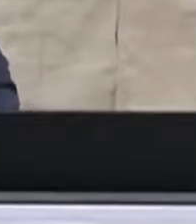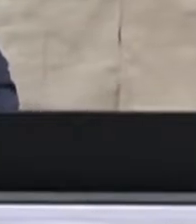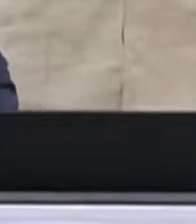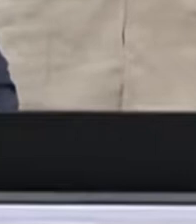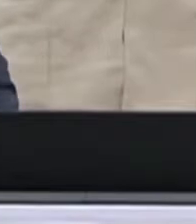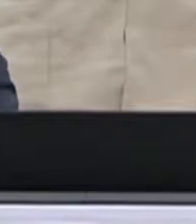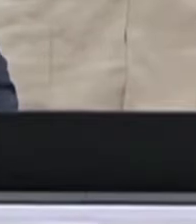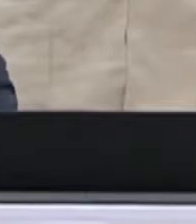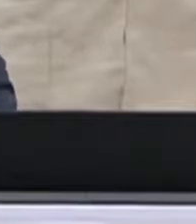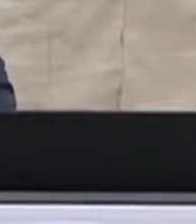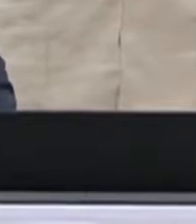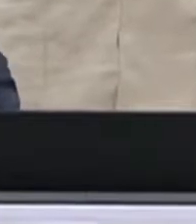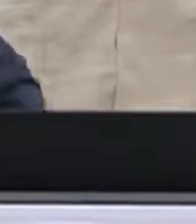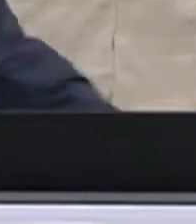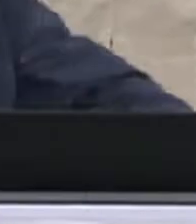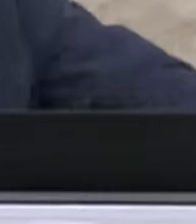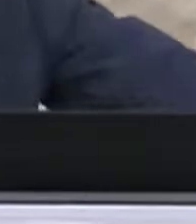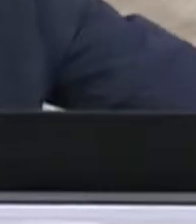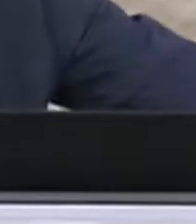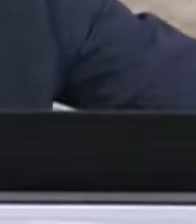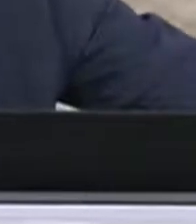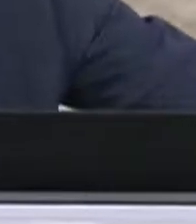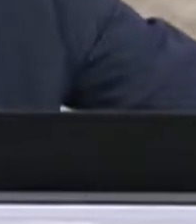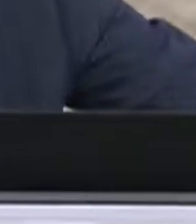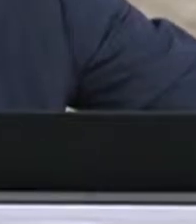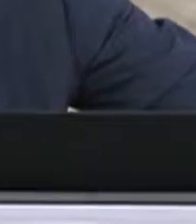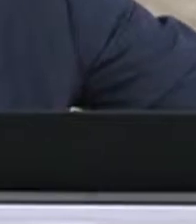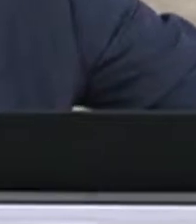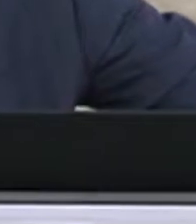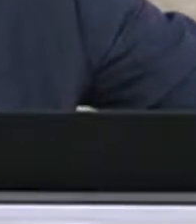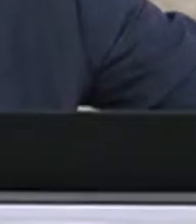Firmino dos Santos, Associação Mineira das Escolas Famílias,